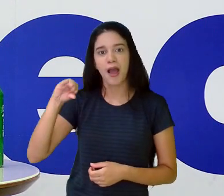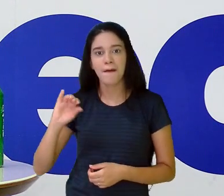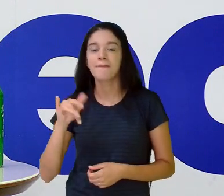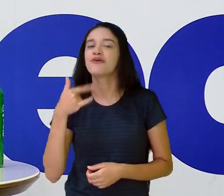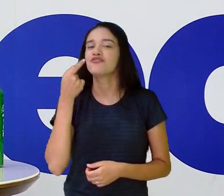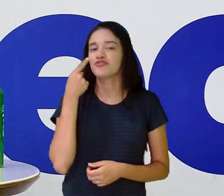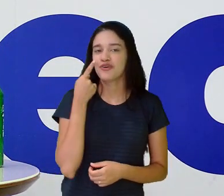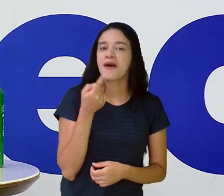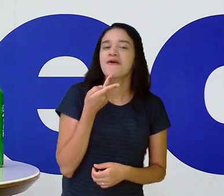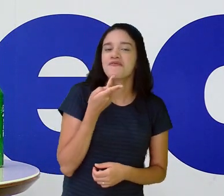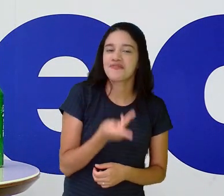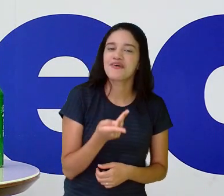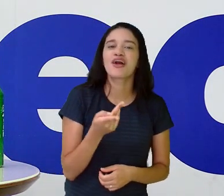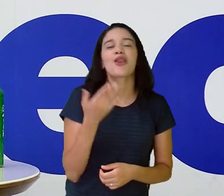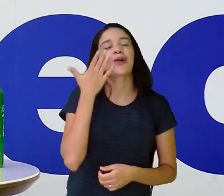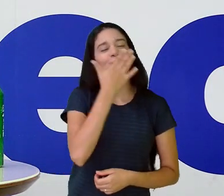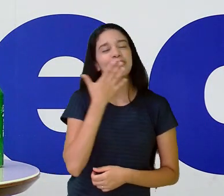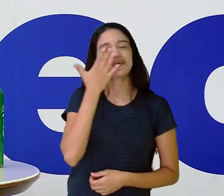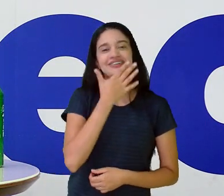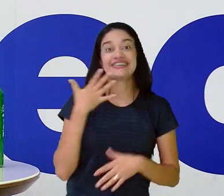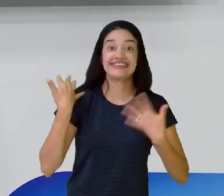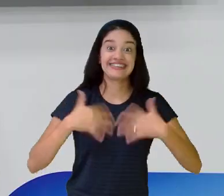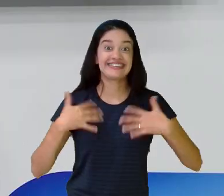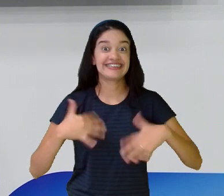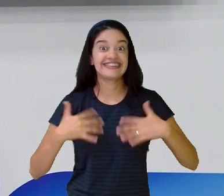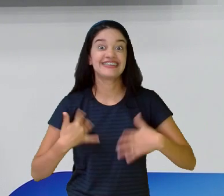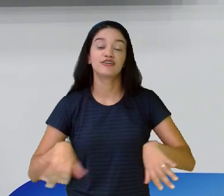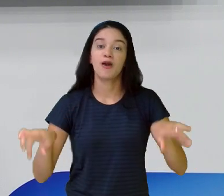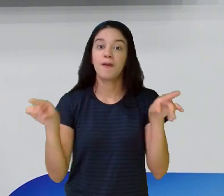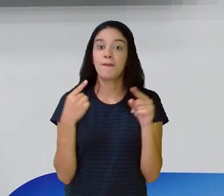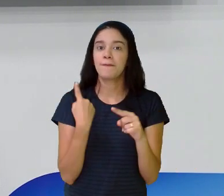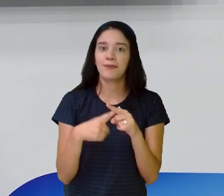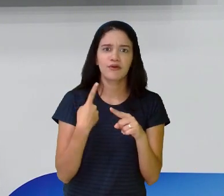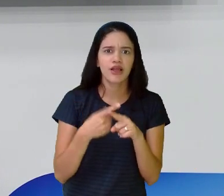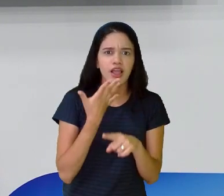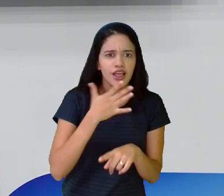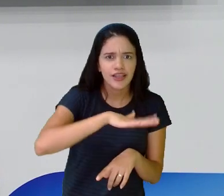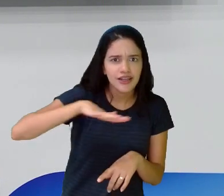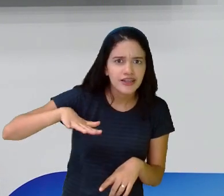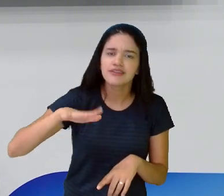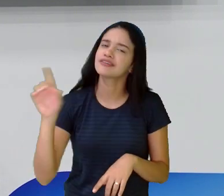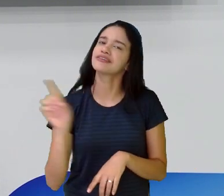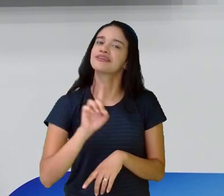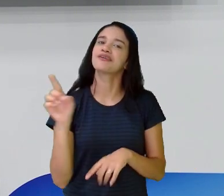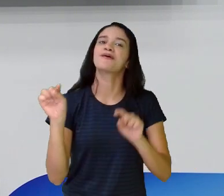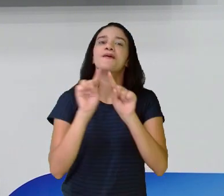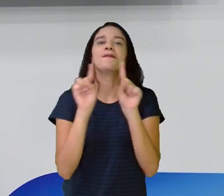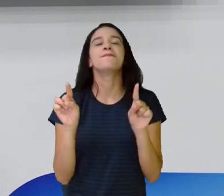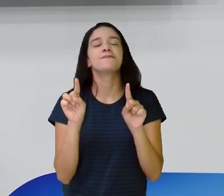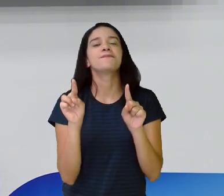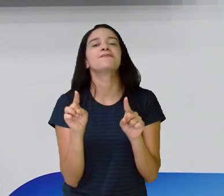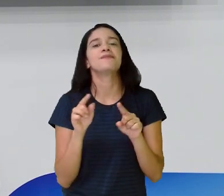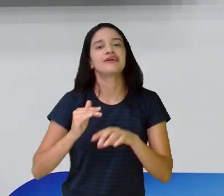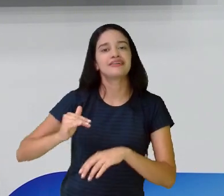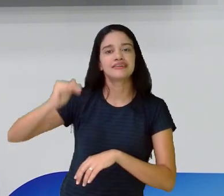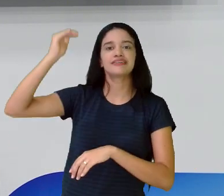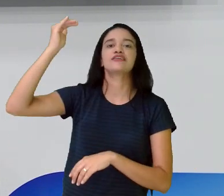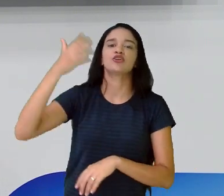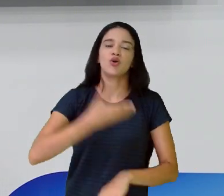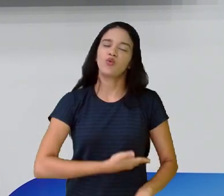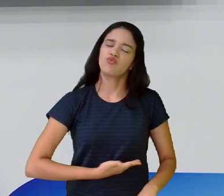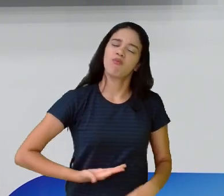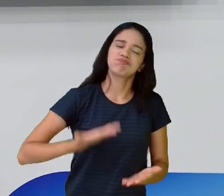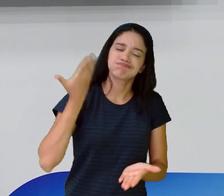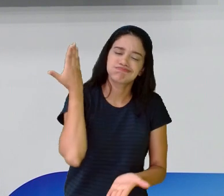Doce, não é, Fábio? Porque não só crianças, mas adultos com fome. Perdidos